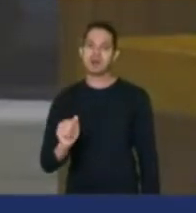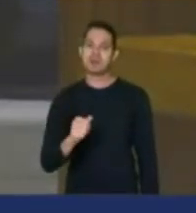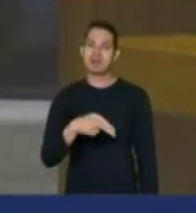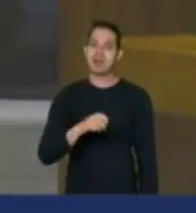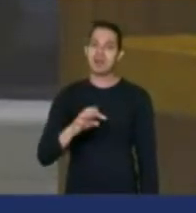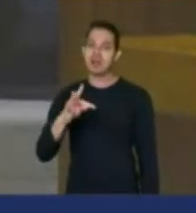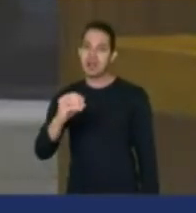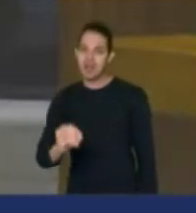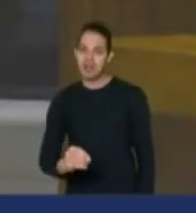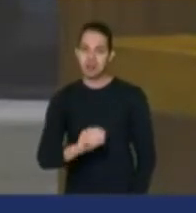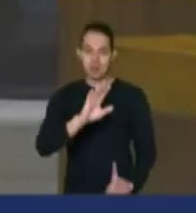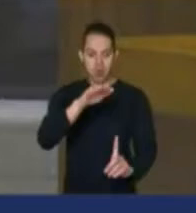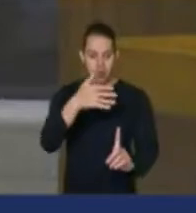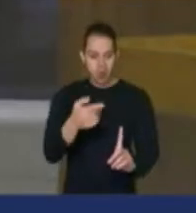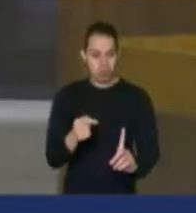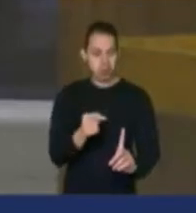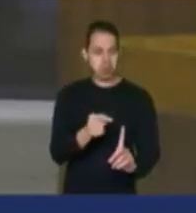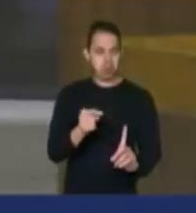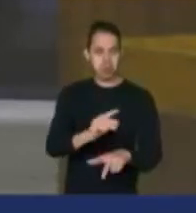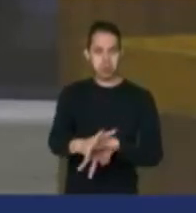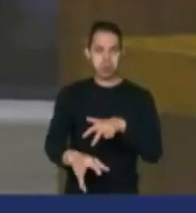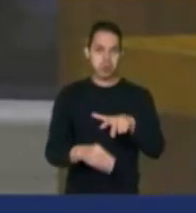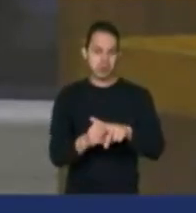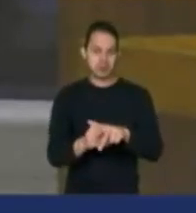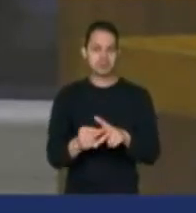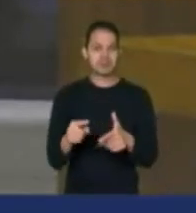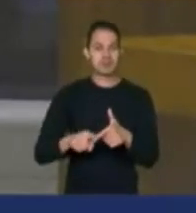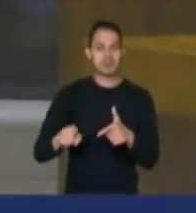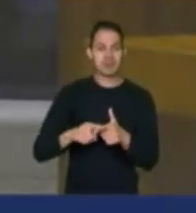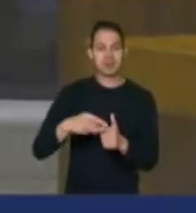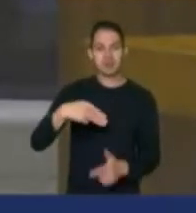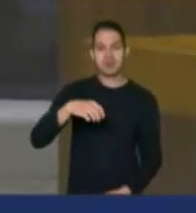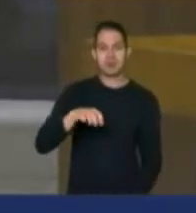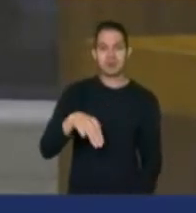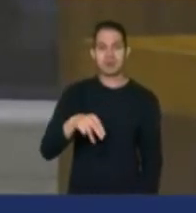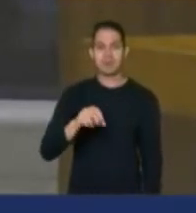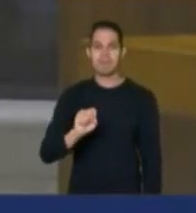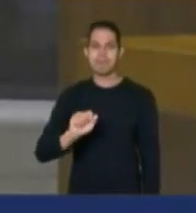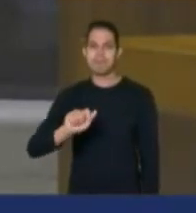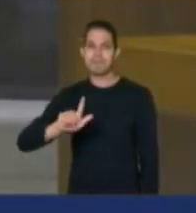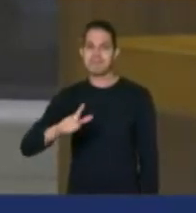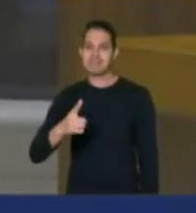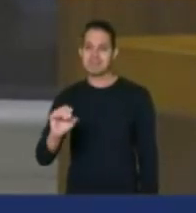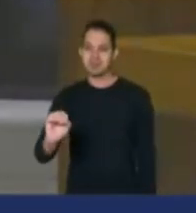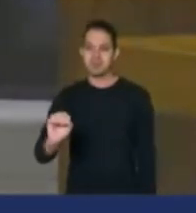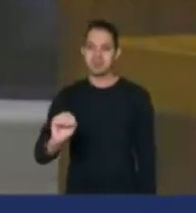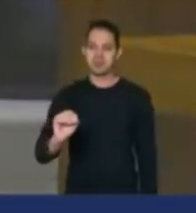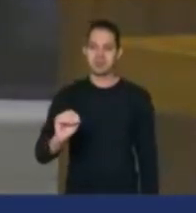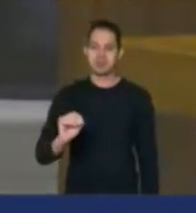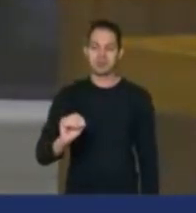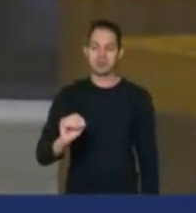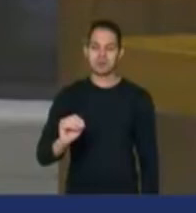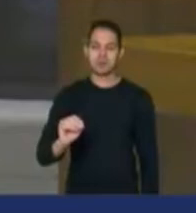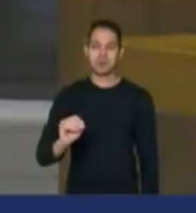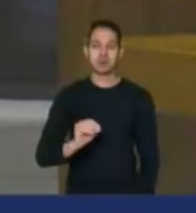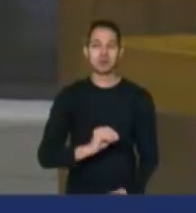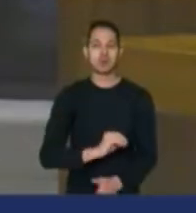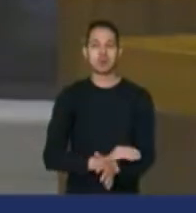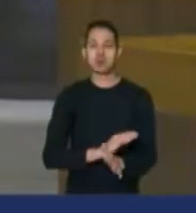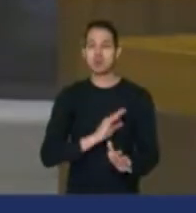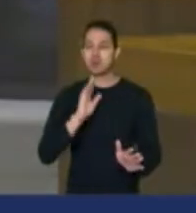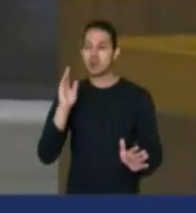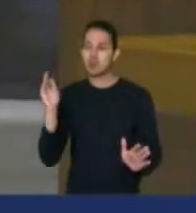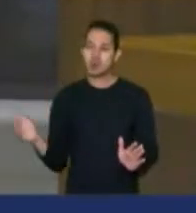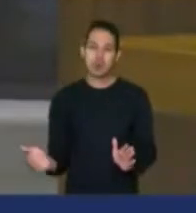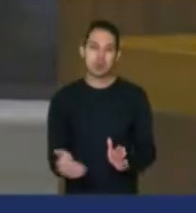da corrupção, no escândalo do Mensalão. A verdade, isso aqui tudo é uma grande farsa.